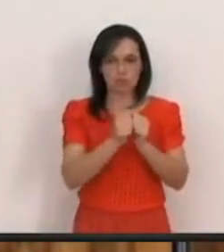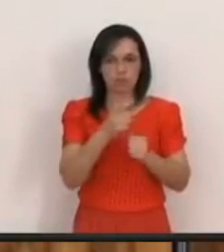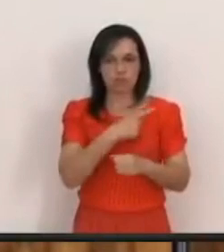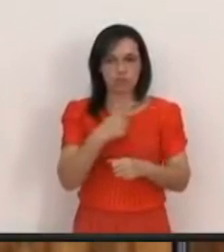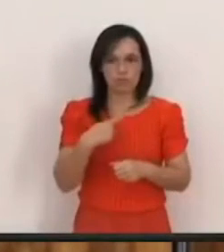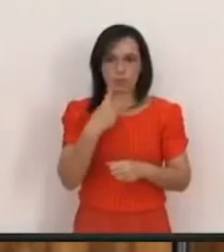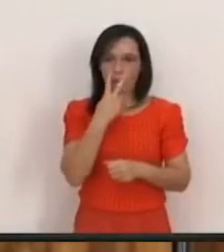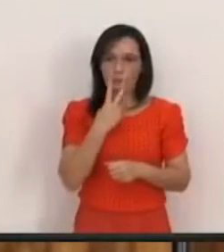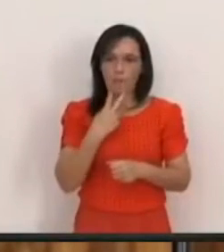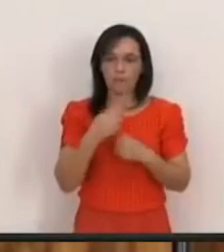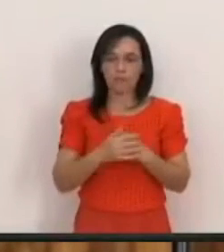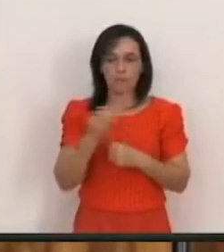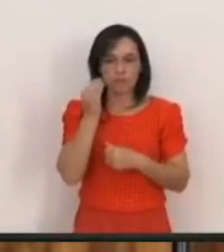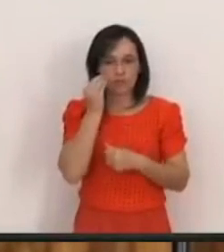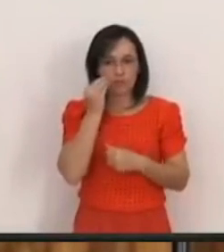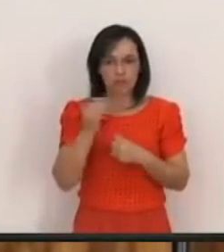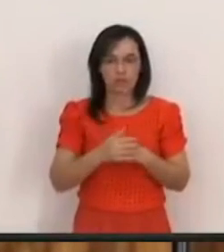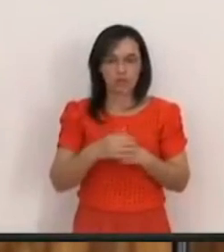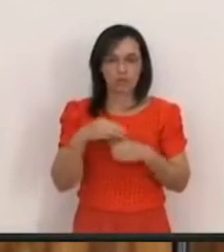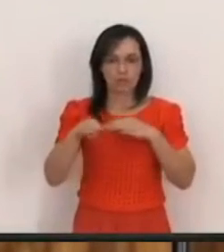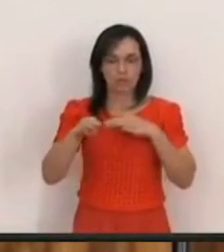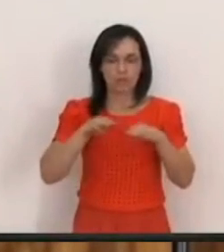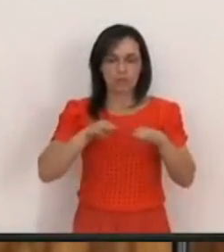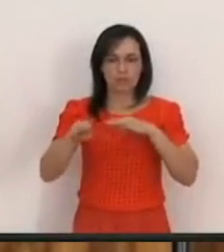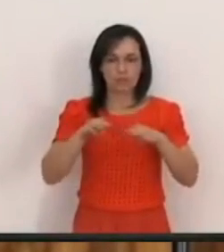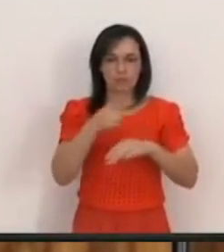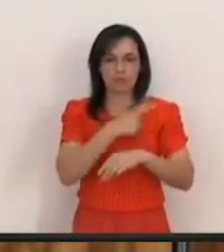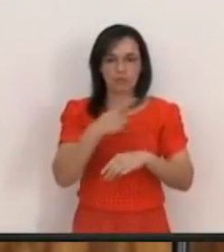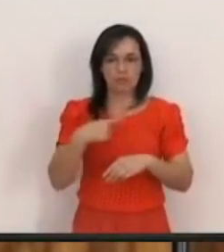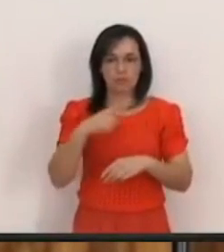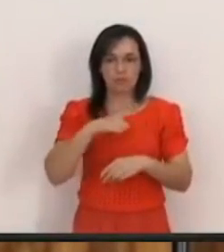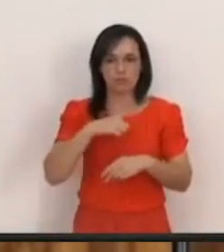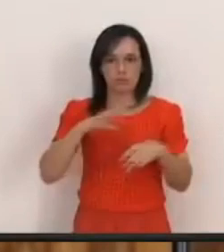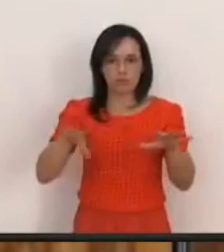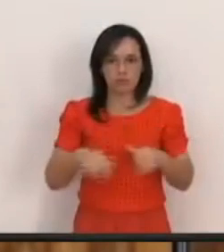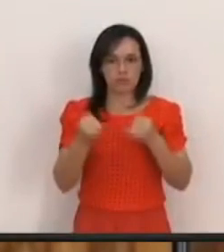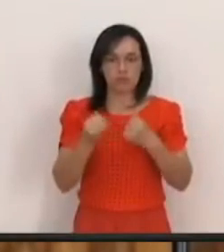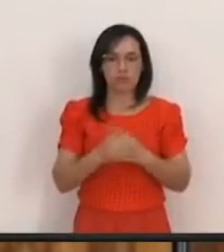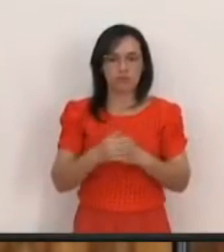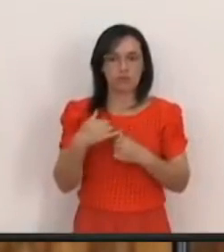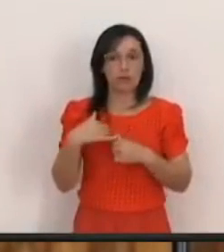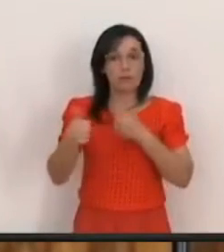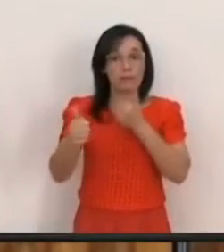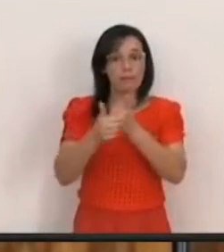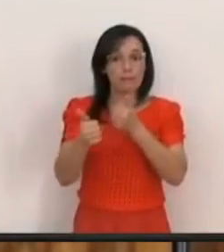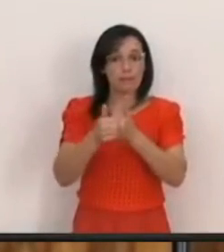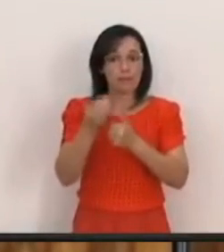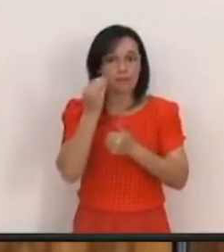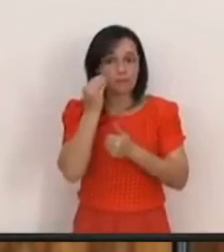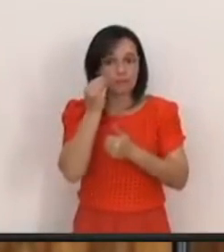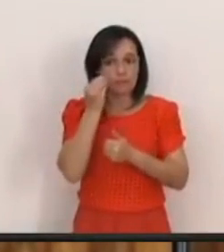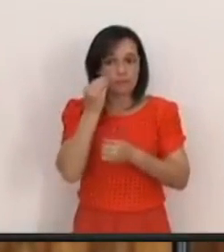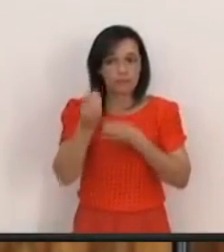E vimos Como que é O ministério pastoral Foi aqui que eu tive Essa oportunidade De estar mais próximo E ver